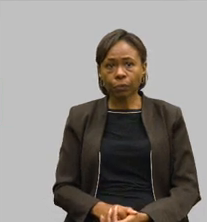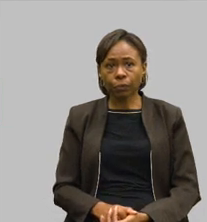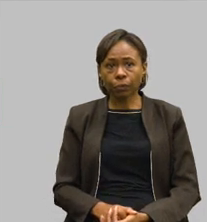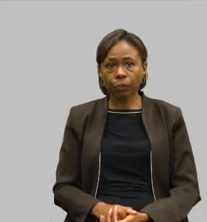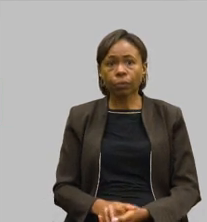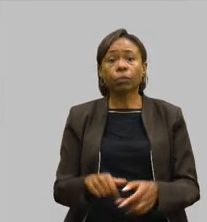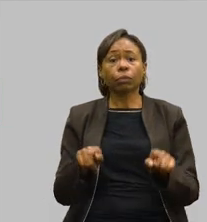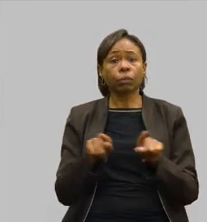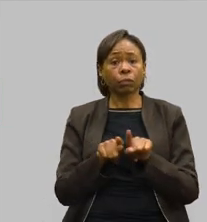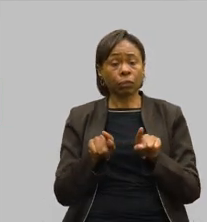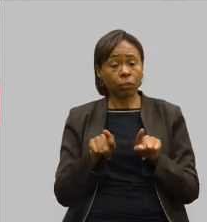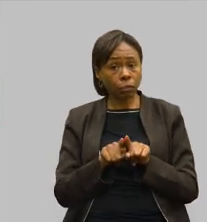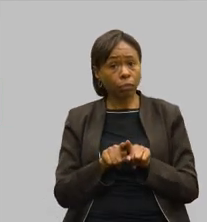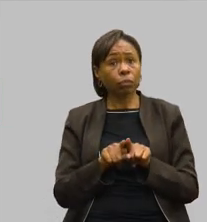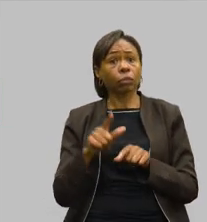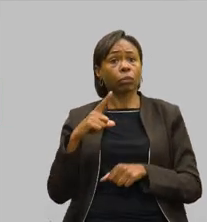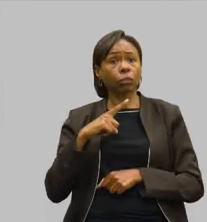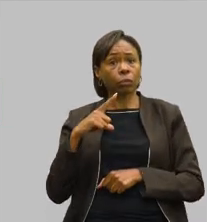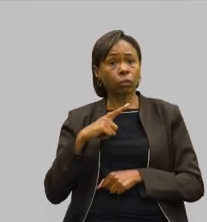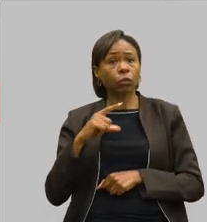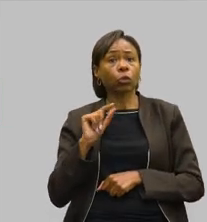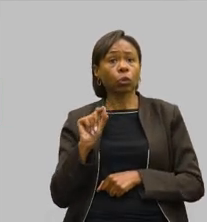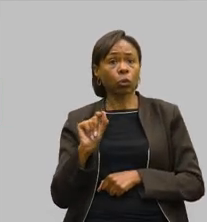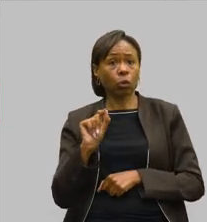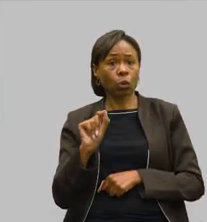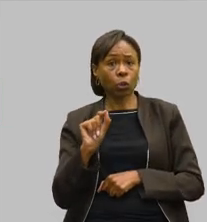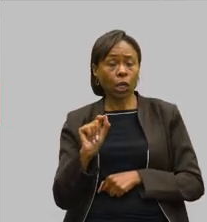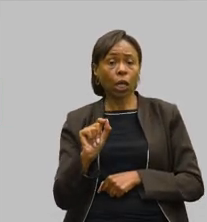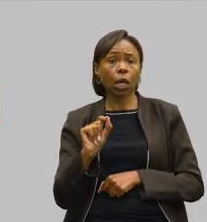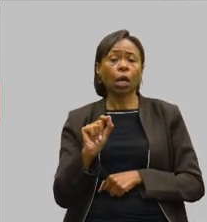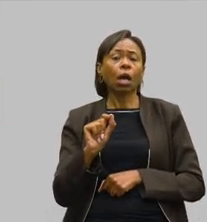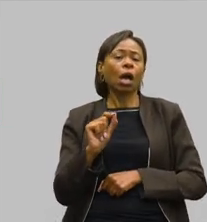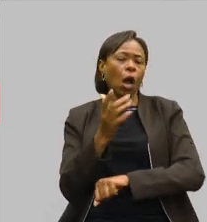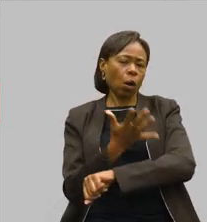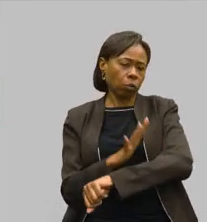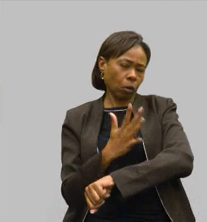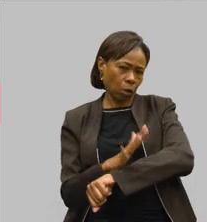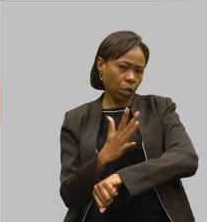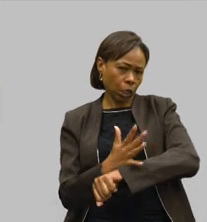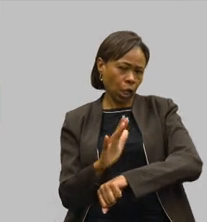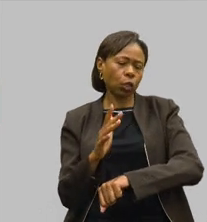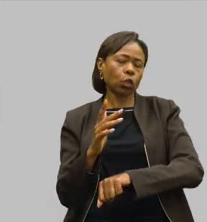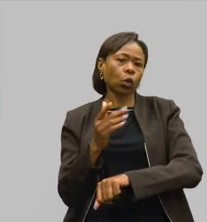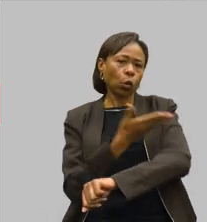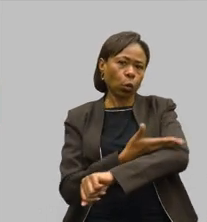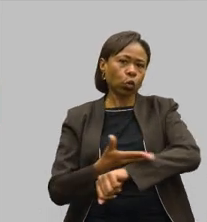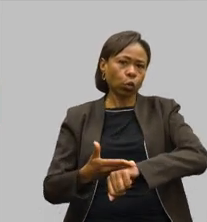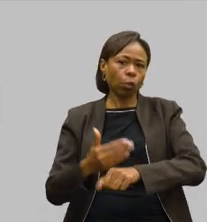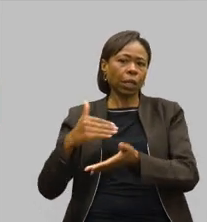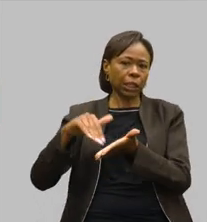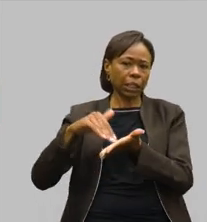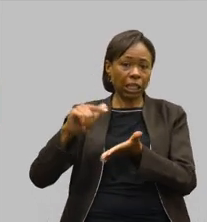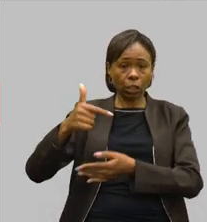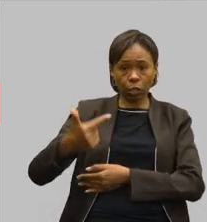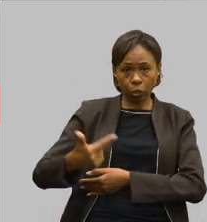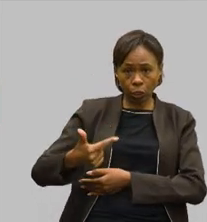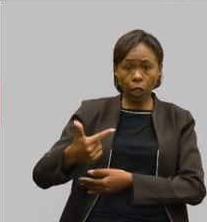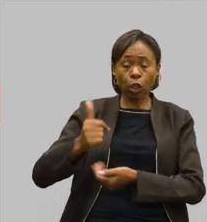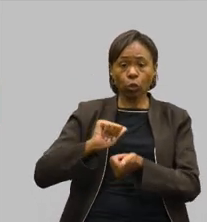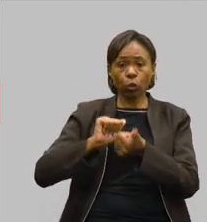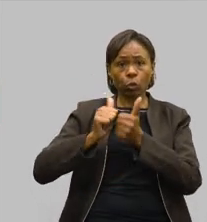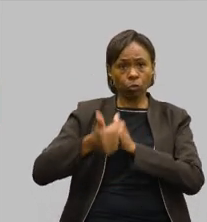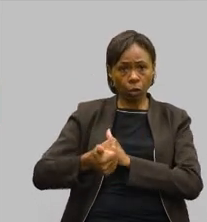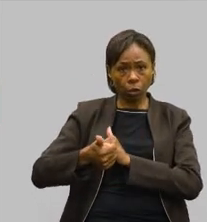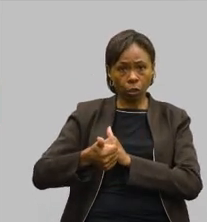Gostaria também de ressaltar aqui também uma prática da subsecretaria, envolvida a subsecretaria de esportes, mas